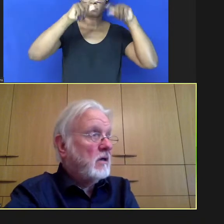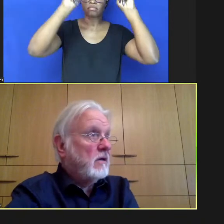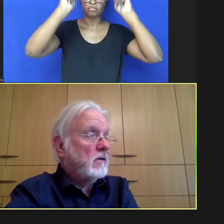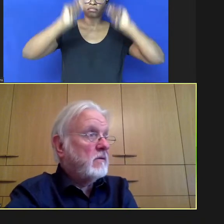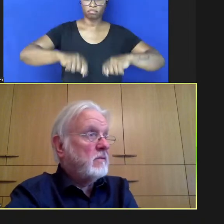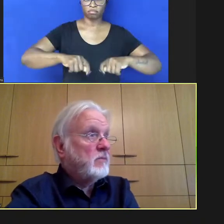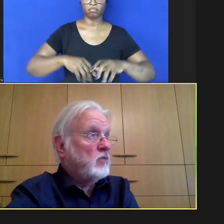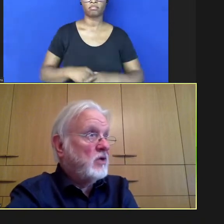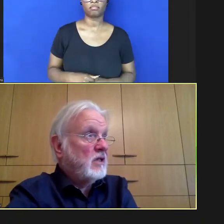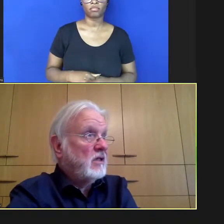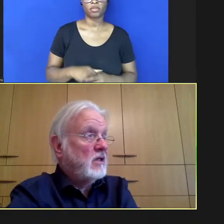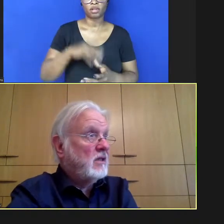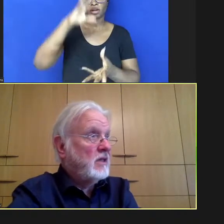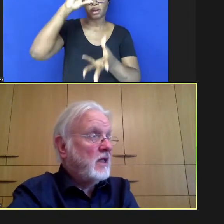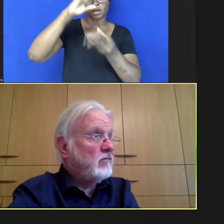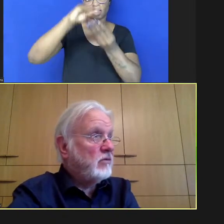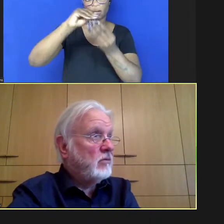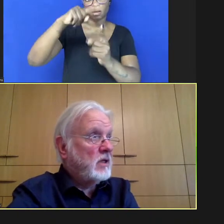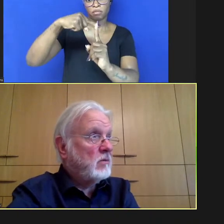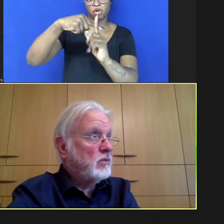ou seja isso é positivo